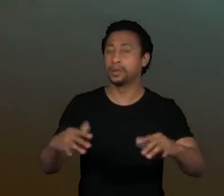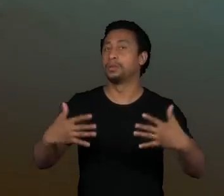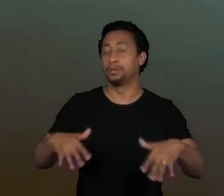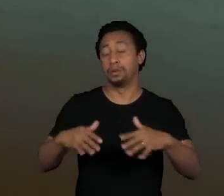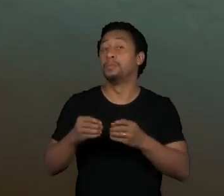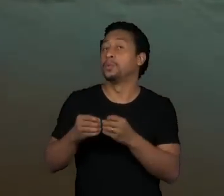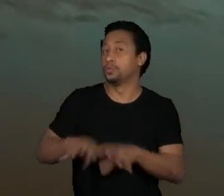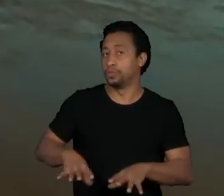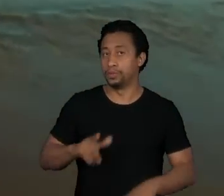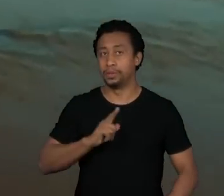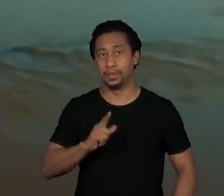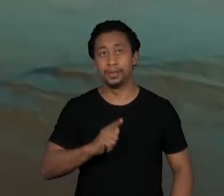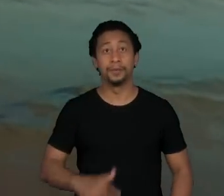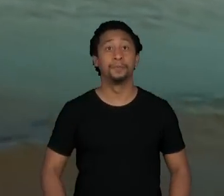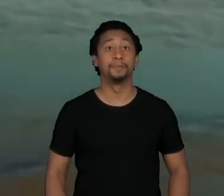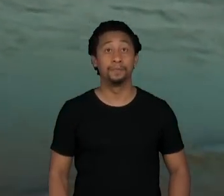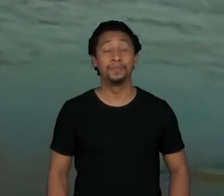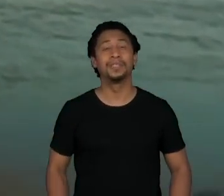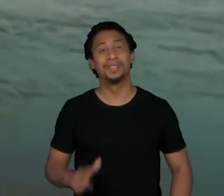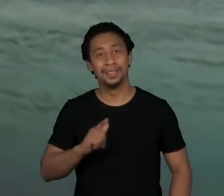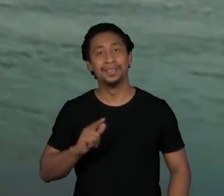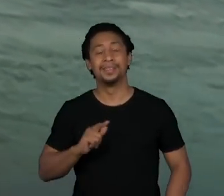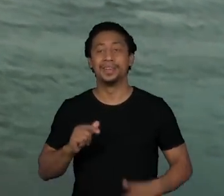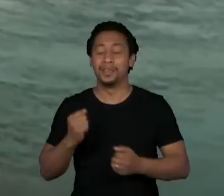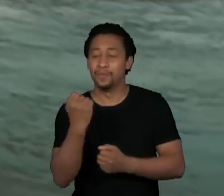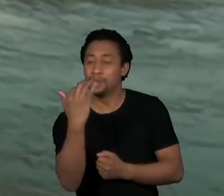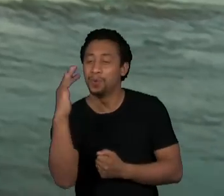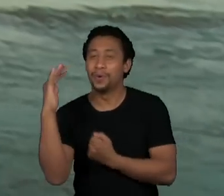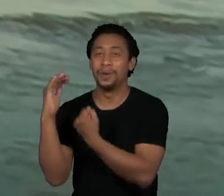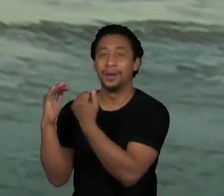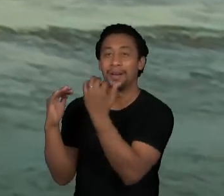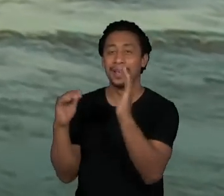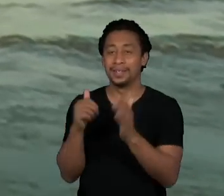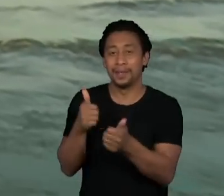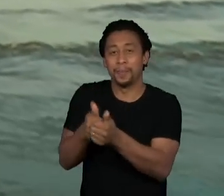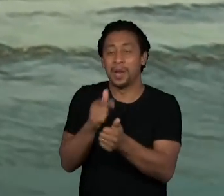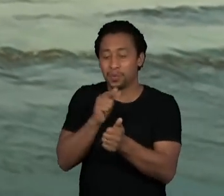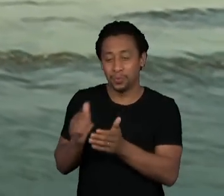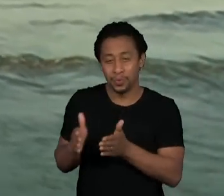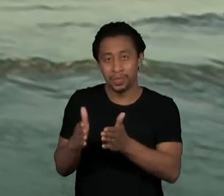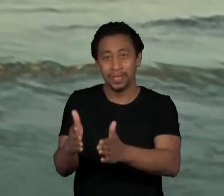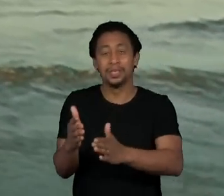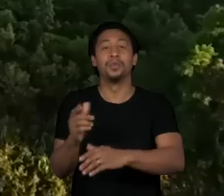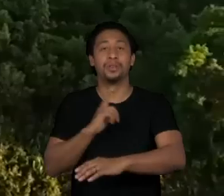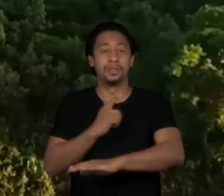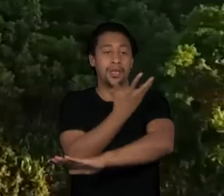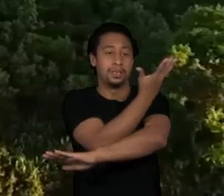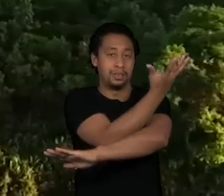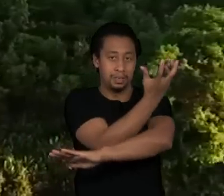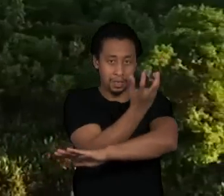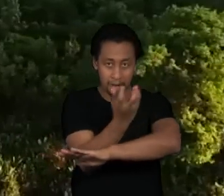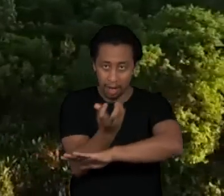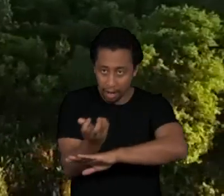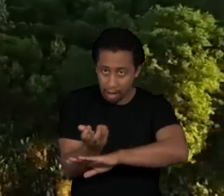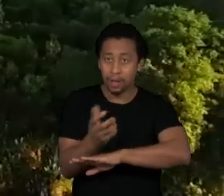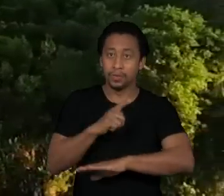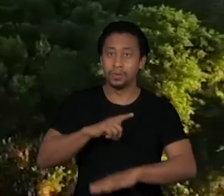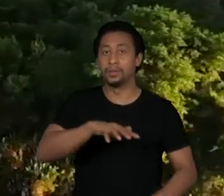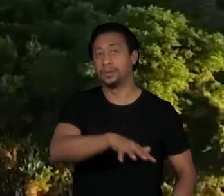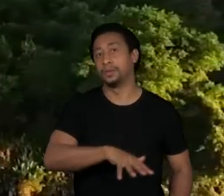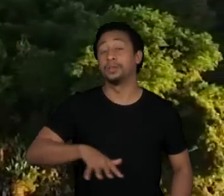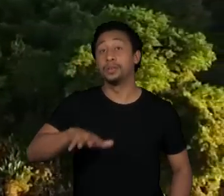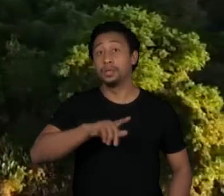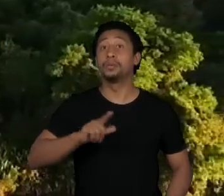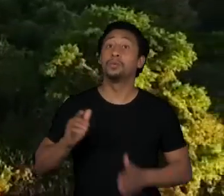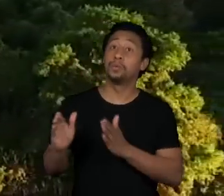campo, com áreas de cerrado, florestas ao longo dos rios. E, recentemente, há um processo de tentar